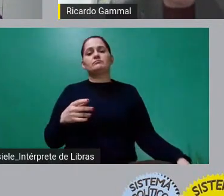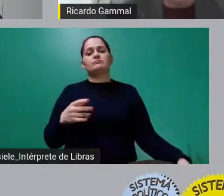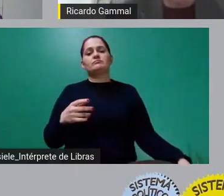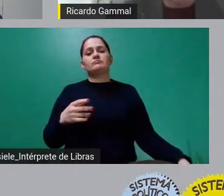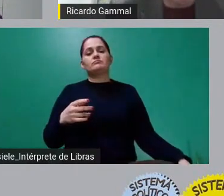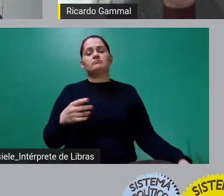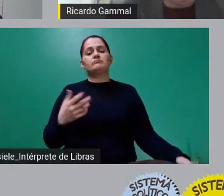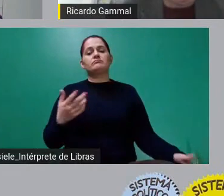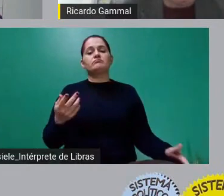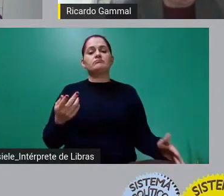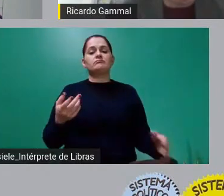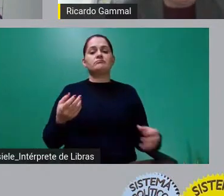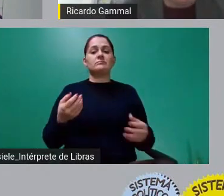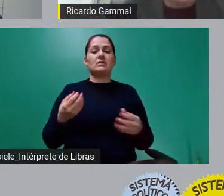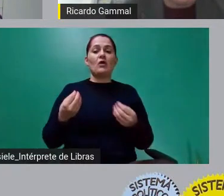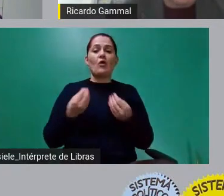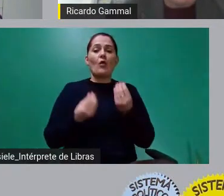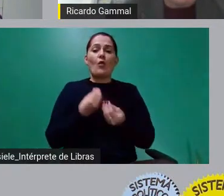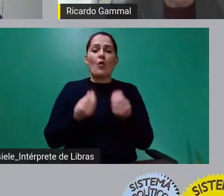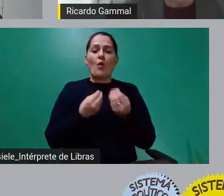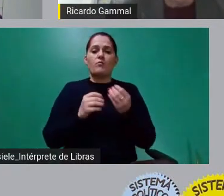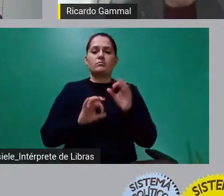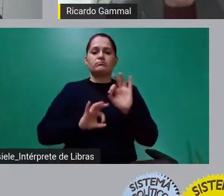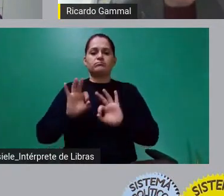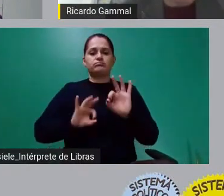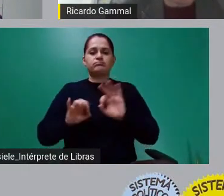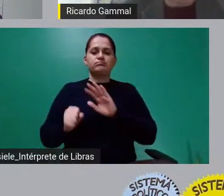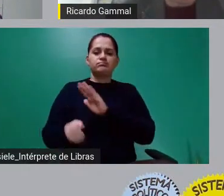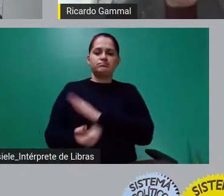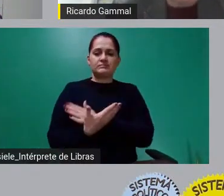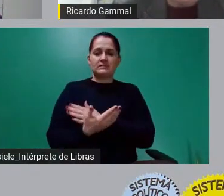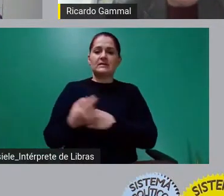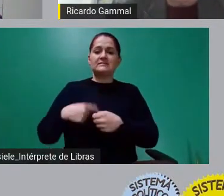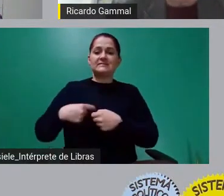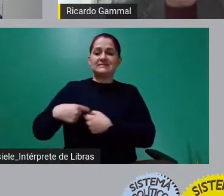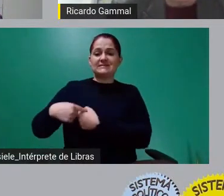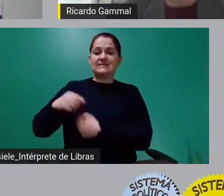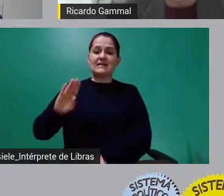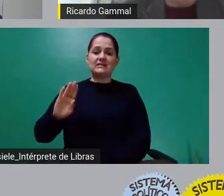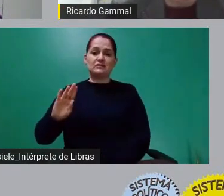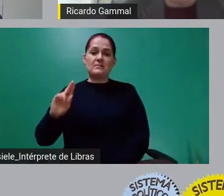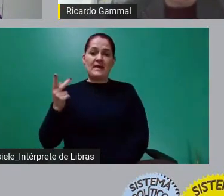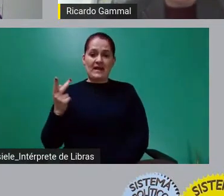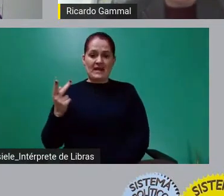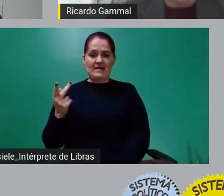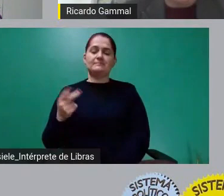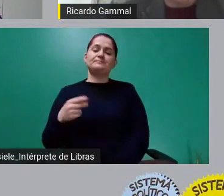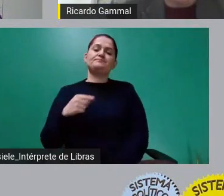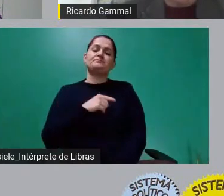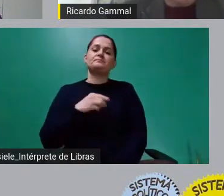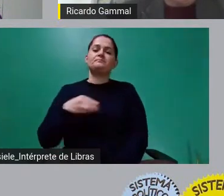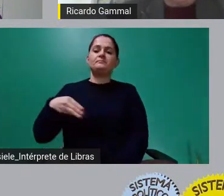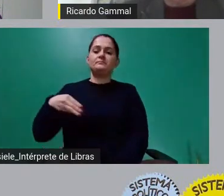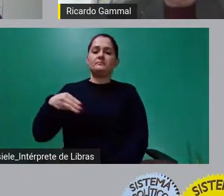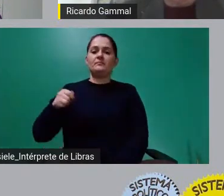públicos do município de Belo Horizonte. Maria Lúcia Fatorelli é coordenadora nacional da